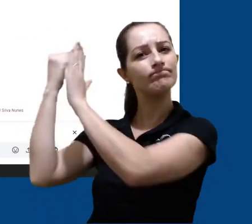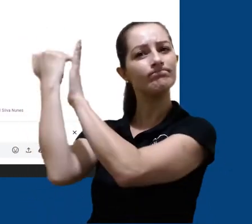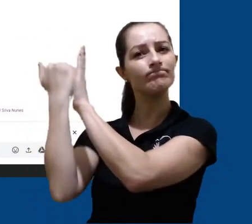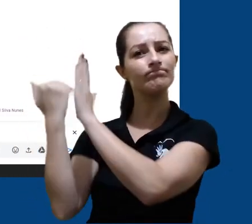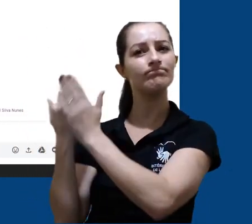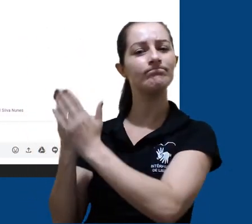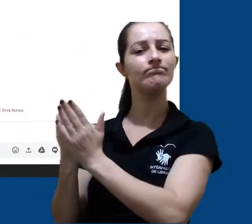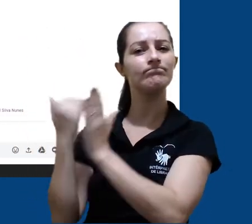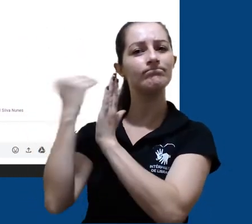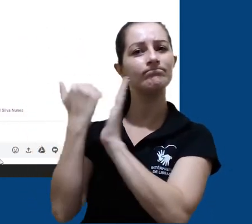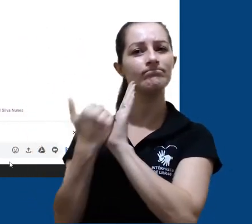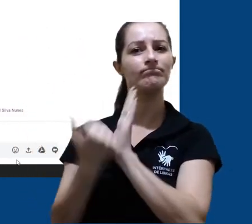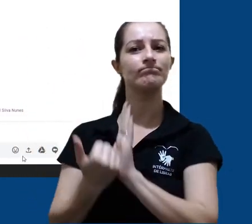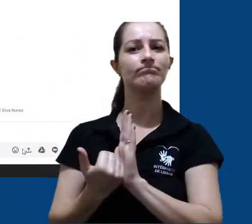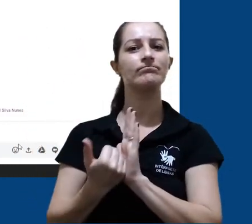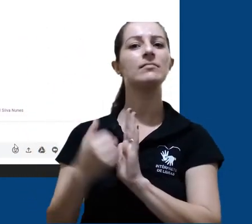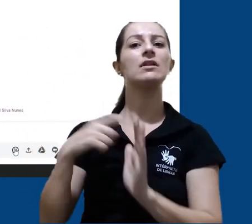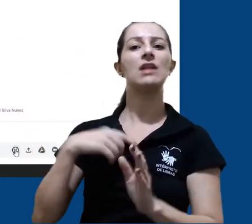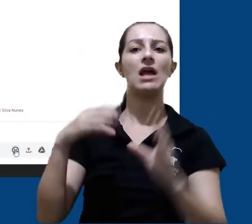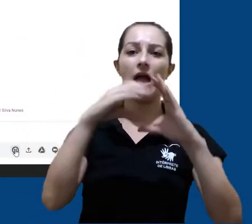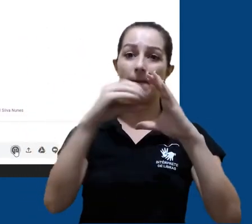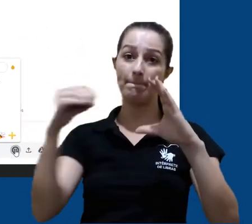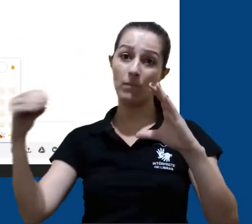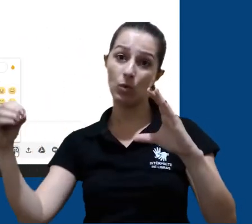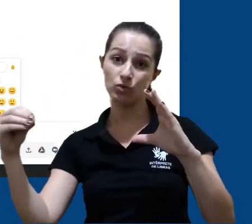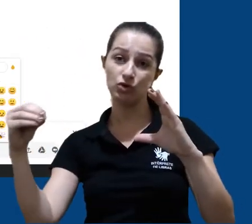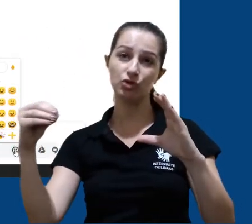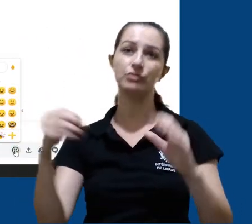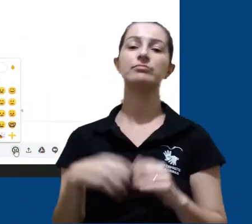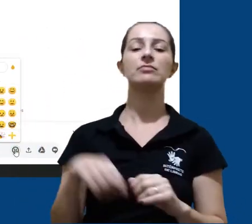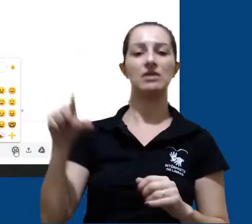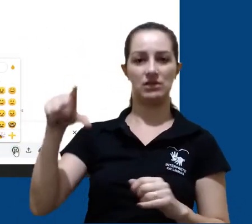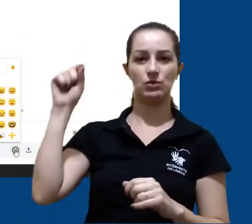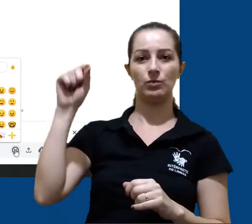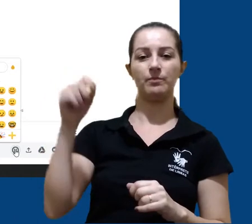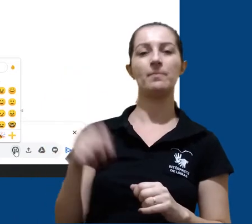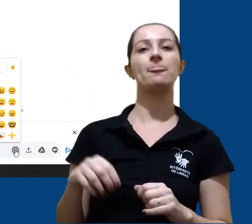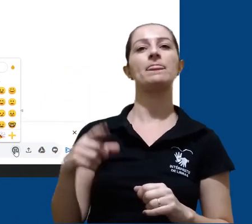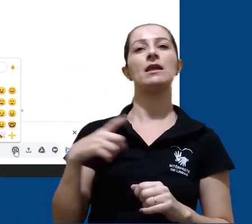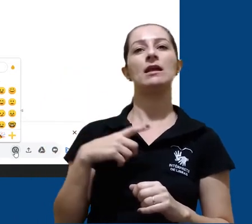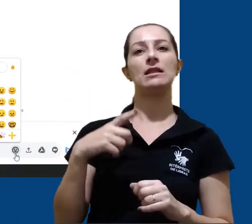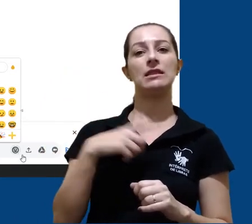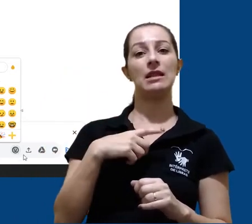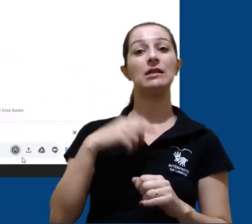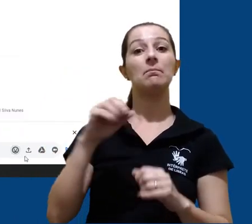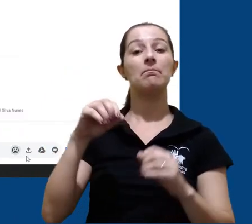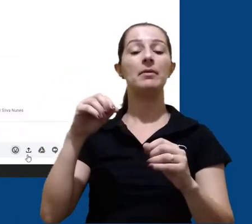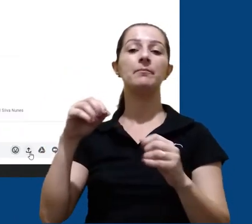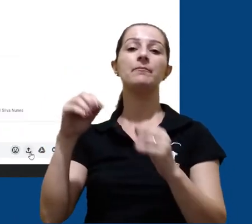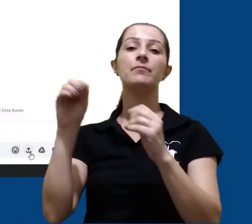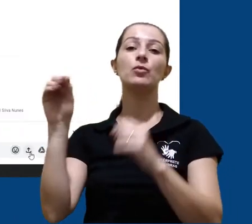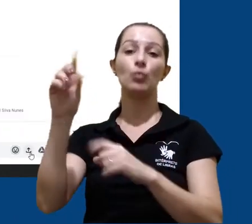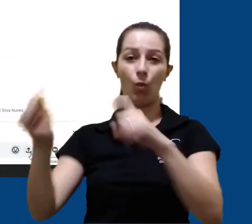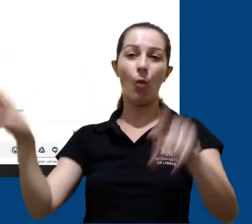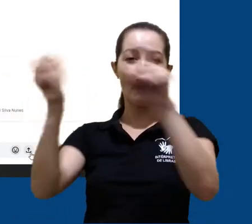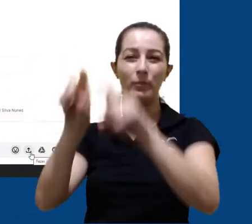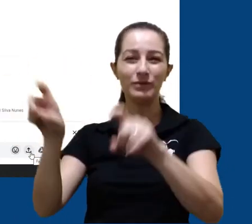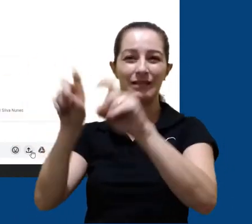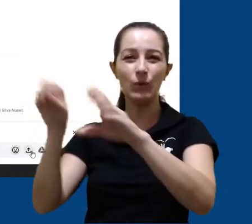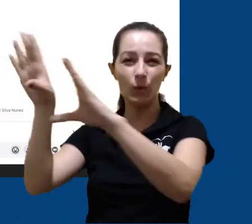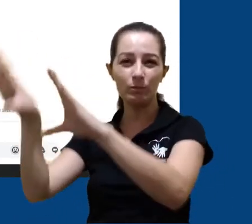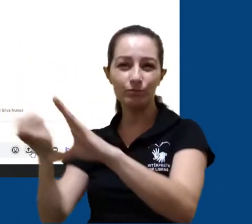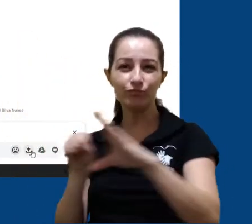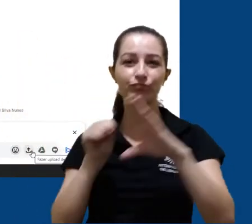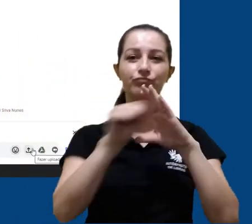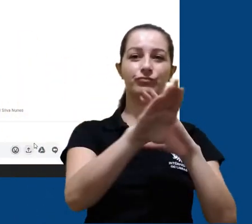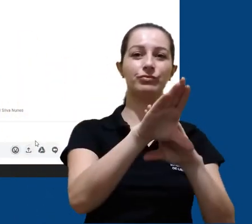Temos uma caixa para selecionar emojis. No segundo ícone, podemos fazer o upload de um arquivo do nosso